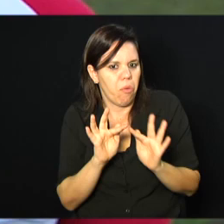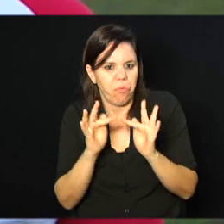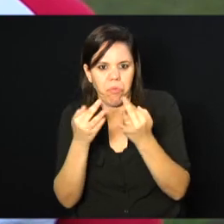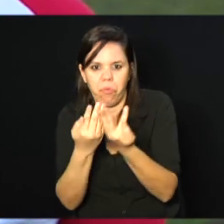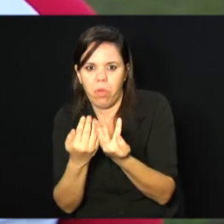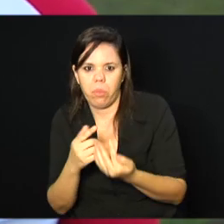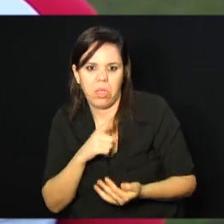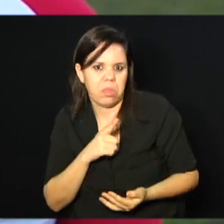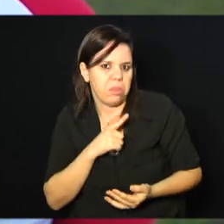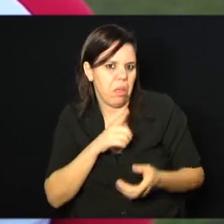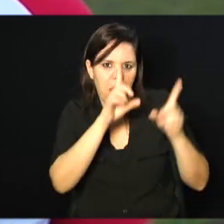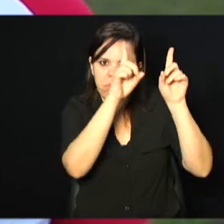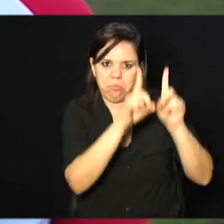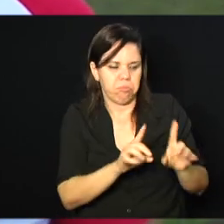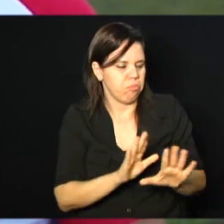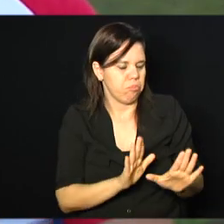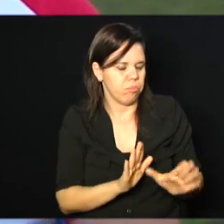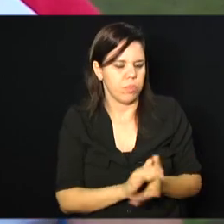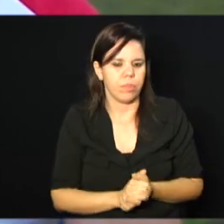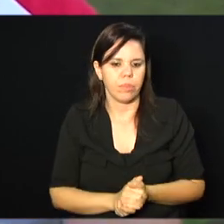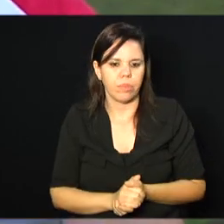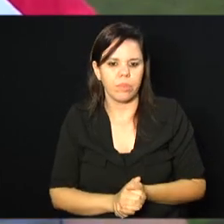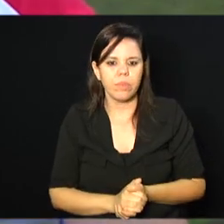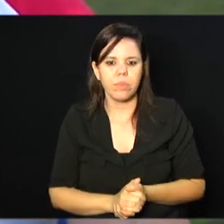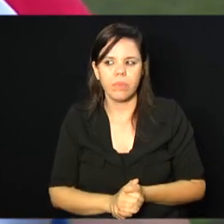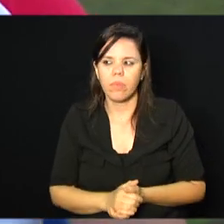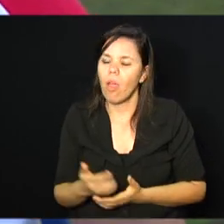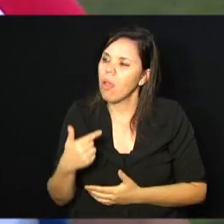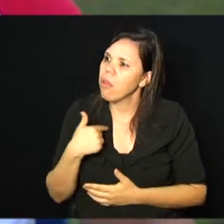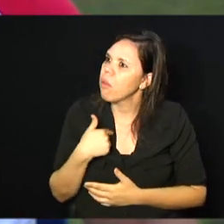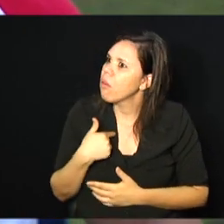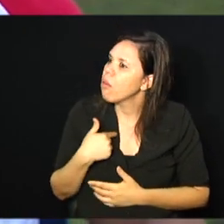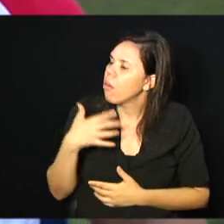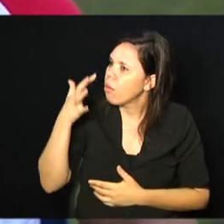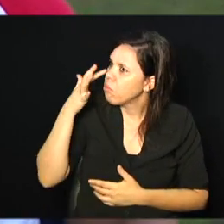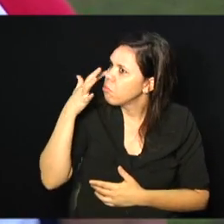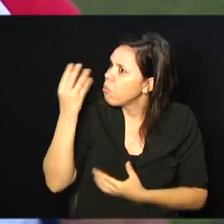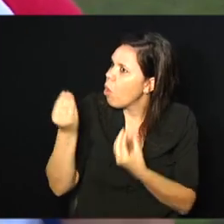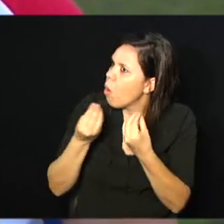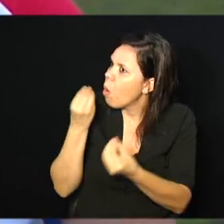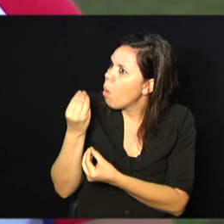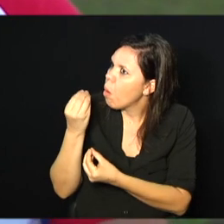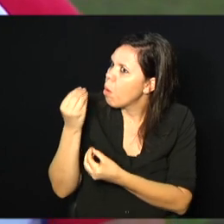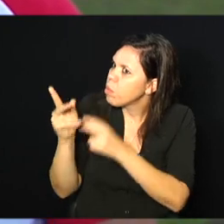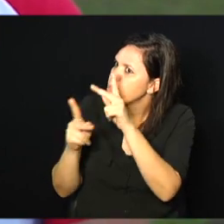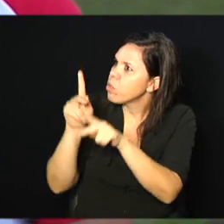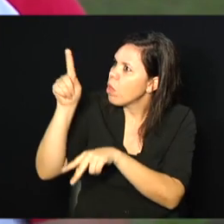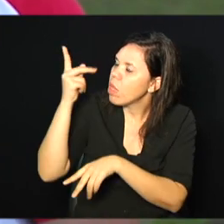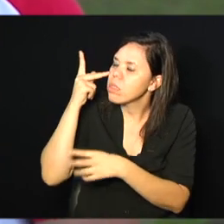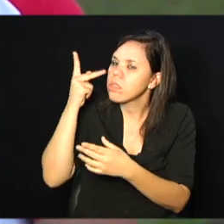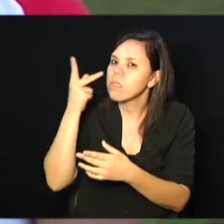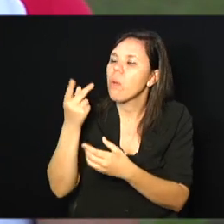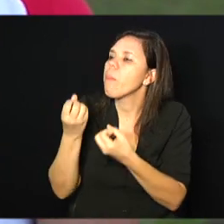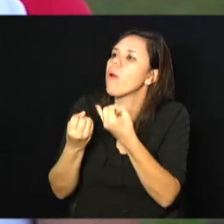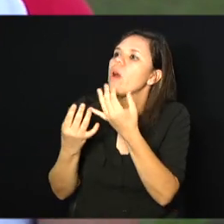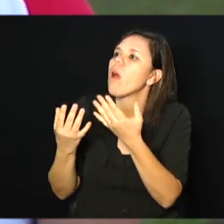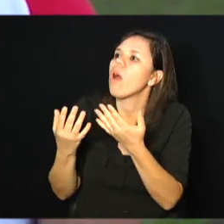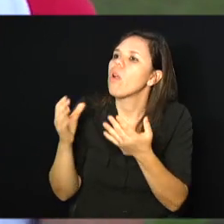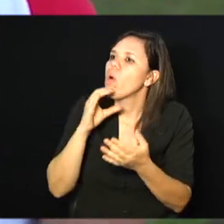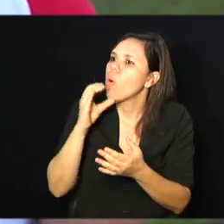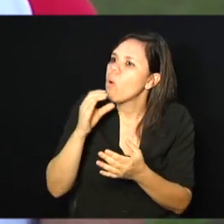deficiência. Você te chamou a atenção como eles saiam pelas ruas. Conta um pouquinho dessa história. Eles saem,